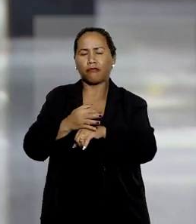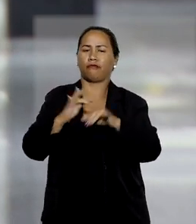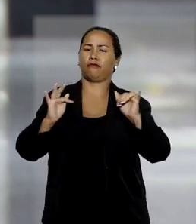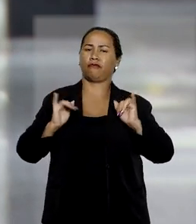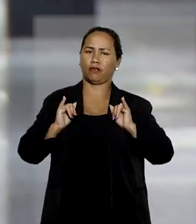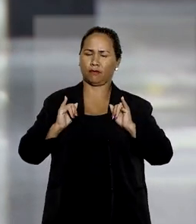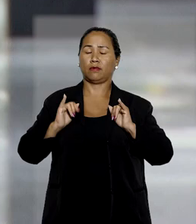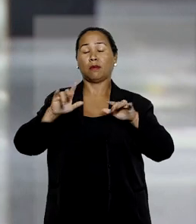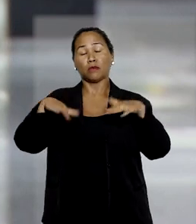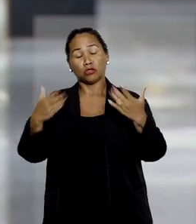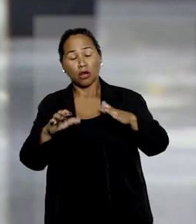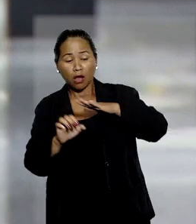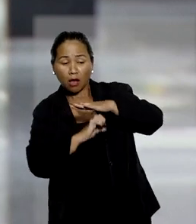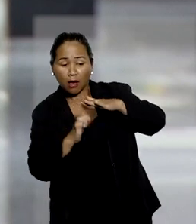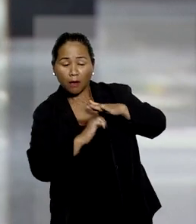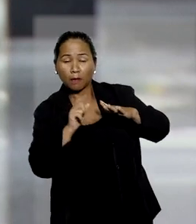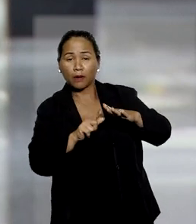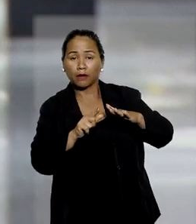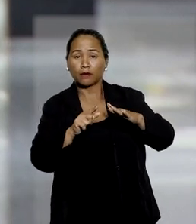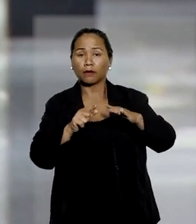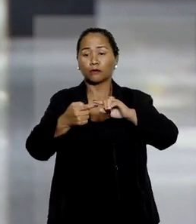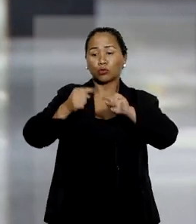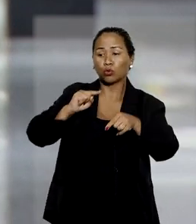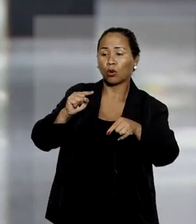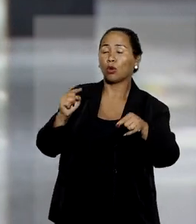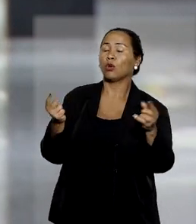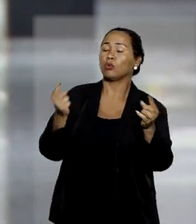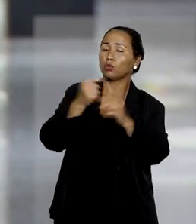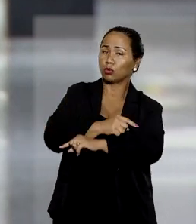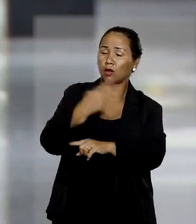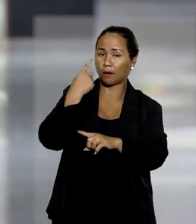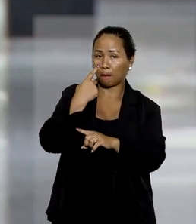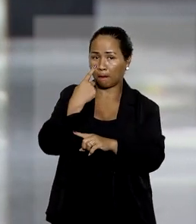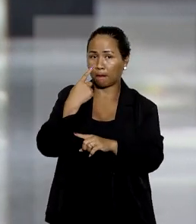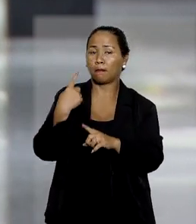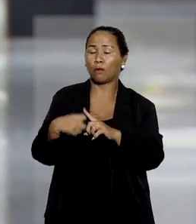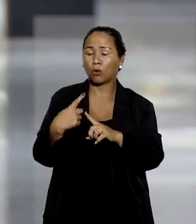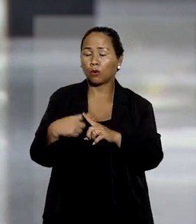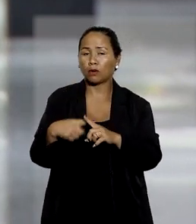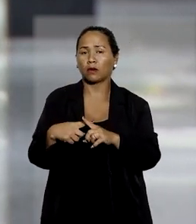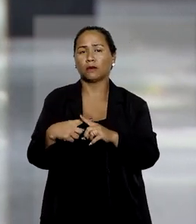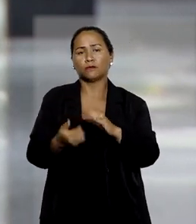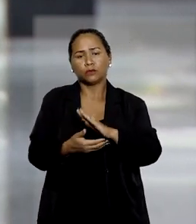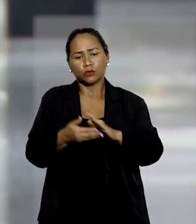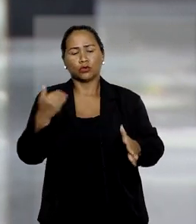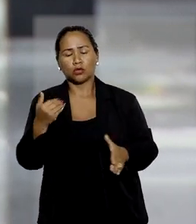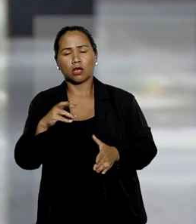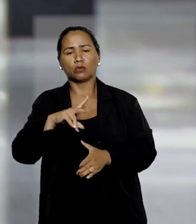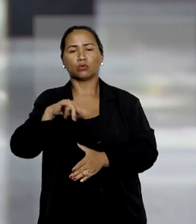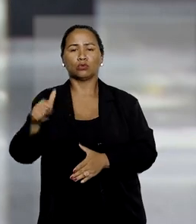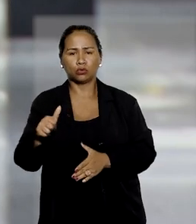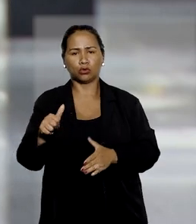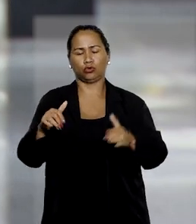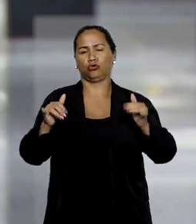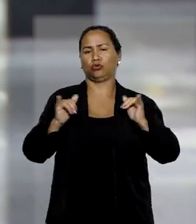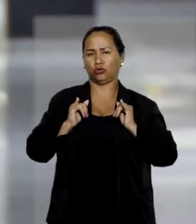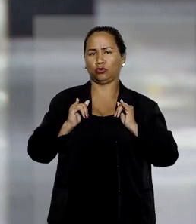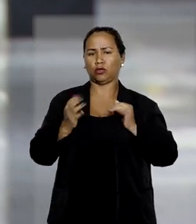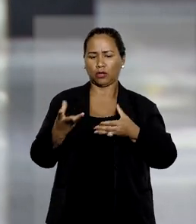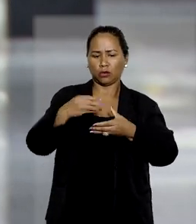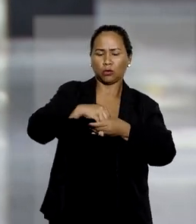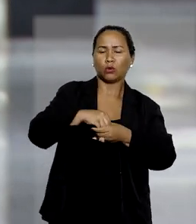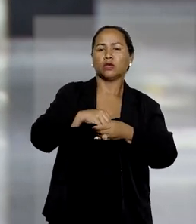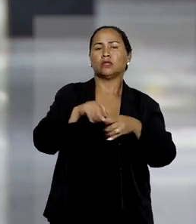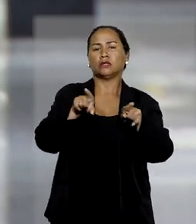empresa sustentou que o prazo teve início na data da juntada do AR, mas a contagem deve excluir o dia inicial e